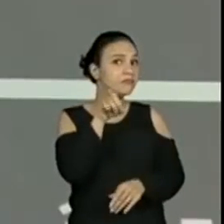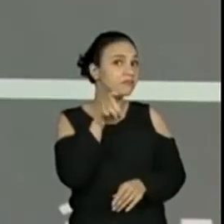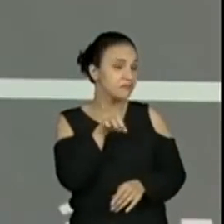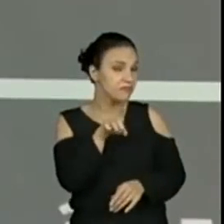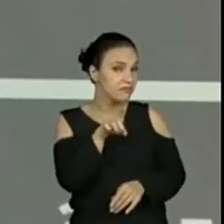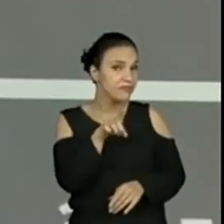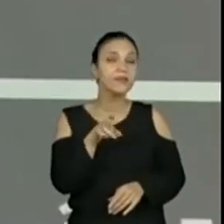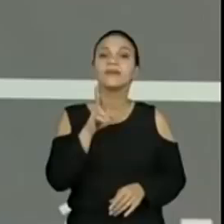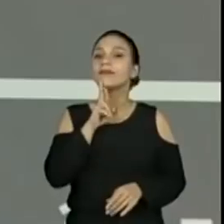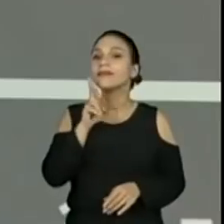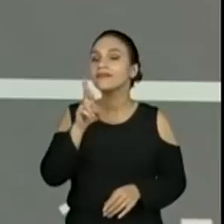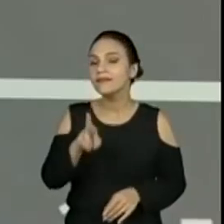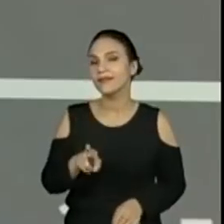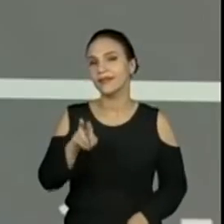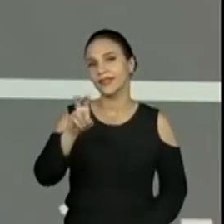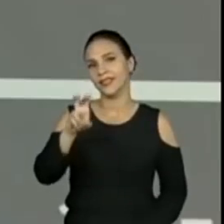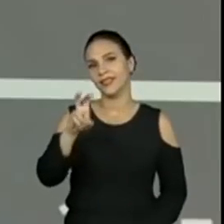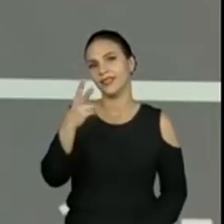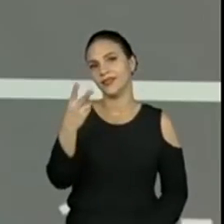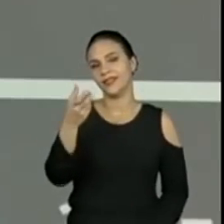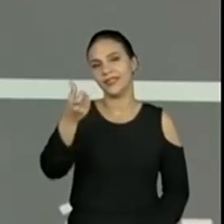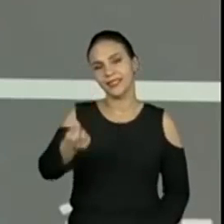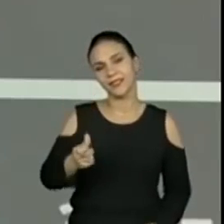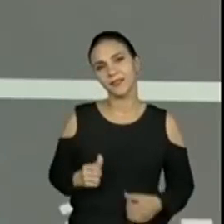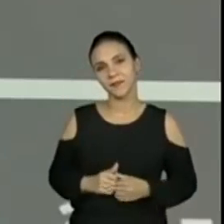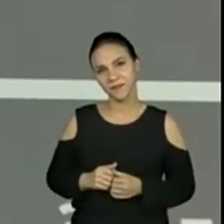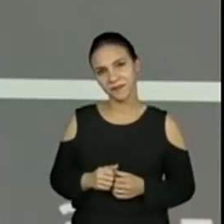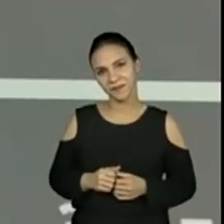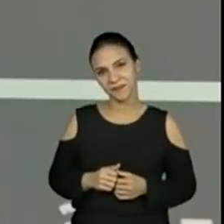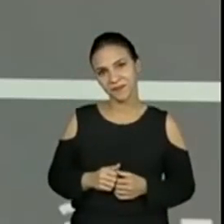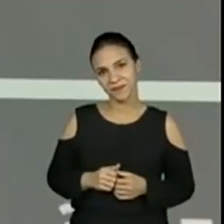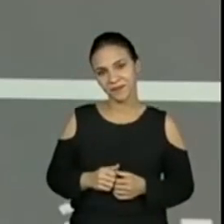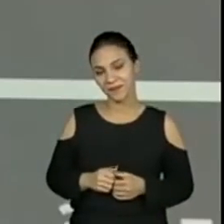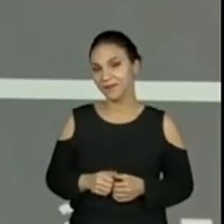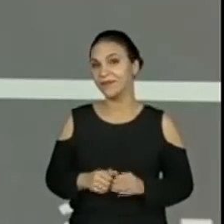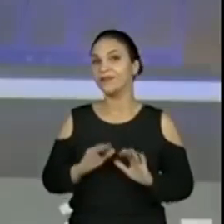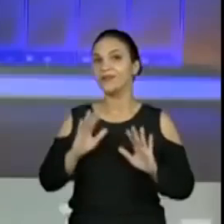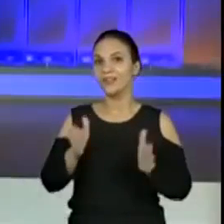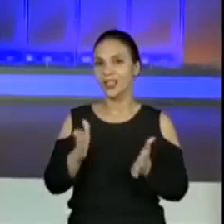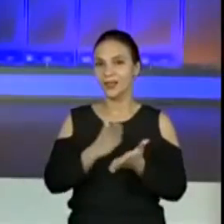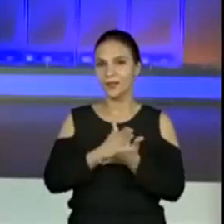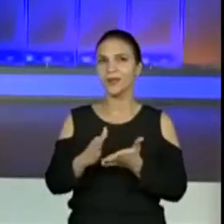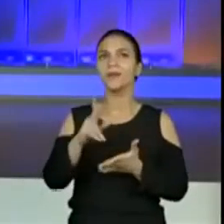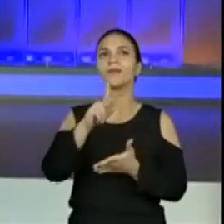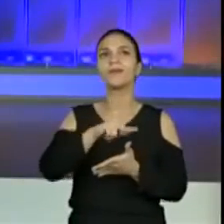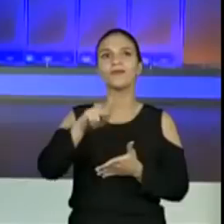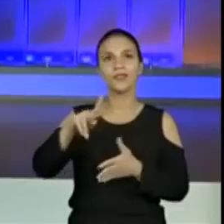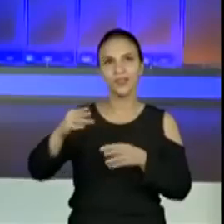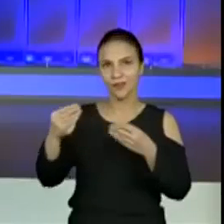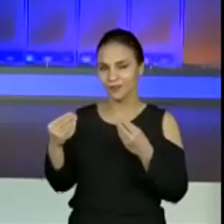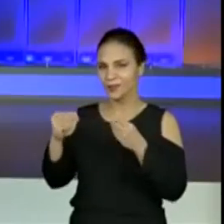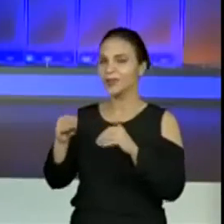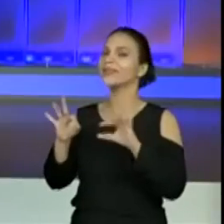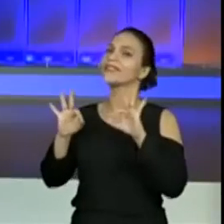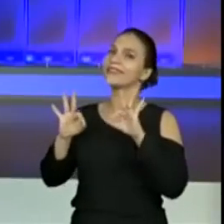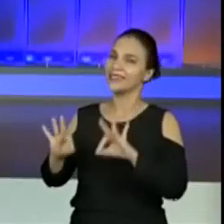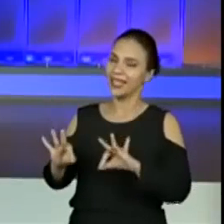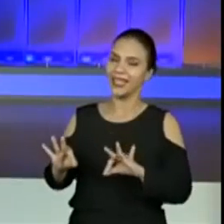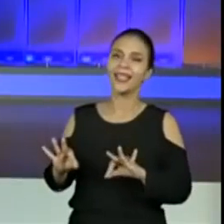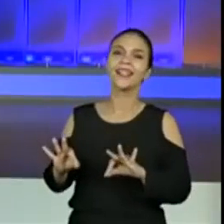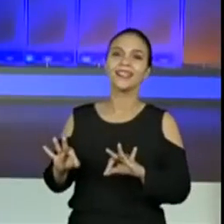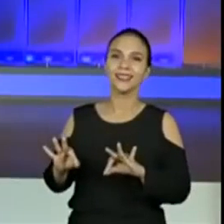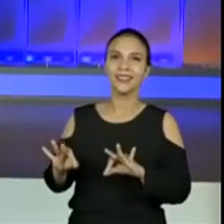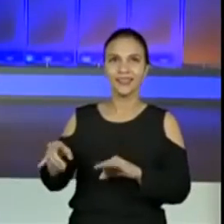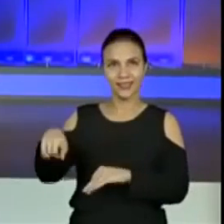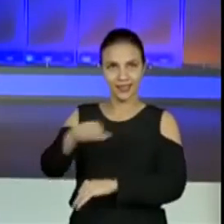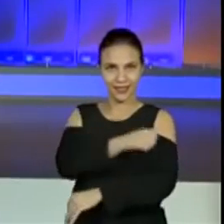526. Olha, já tem professor trazendo a resposta correta aqui para mim. É